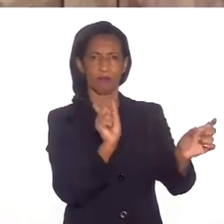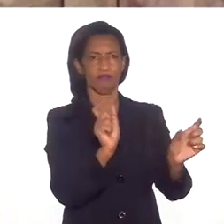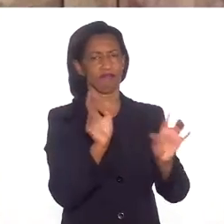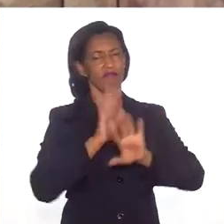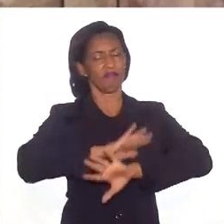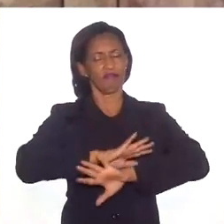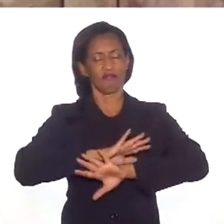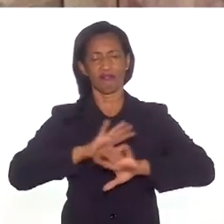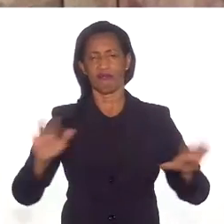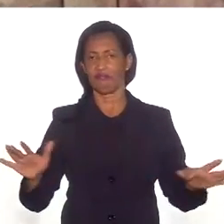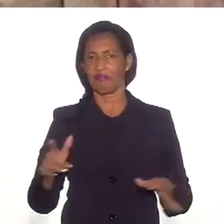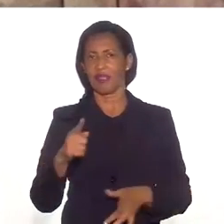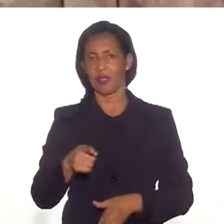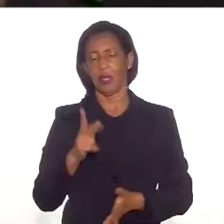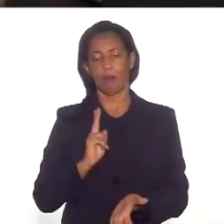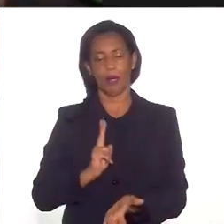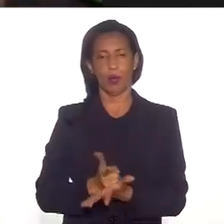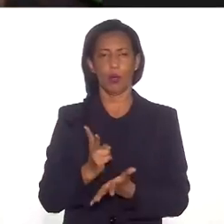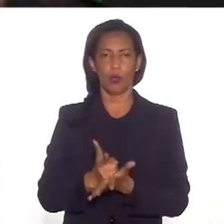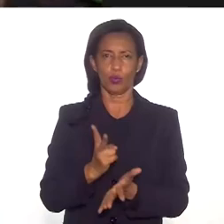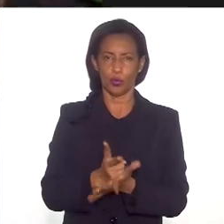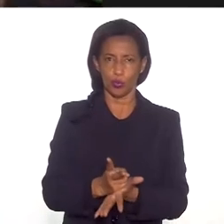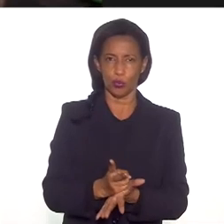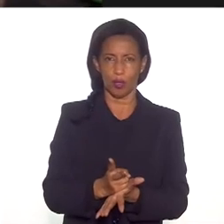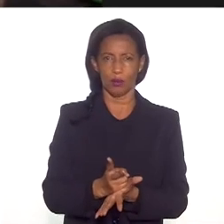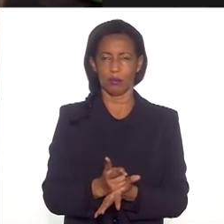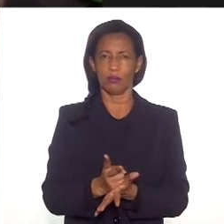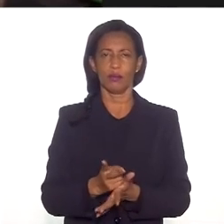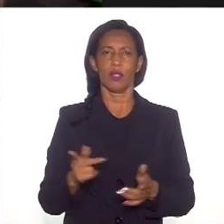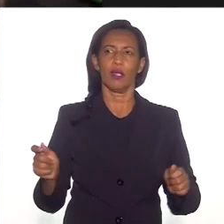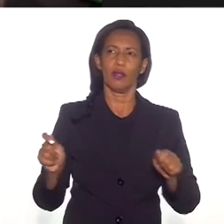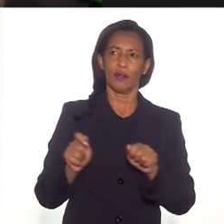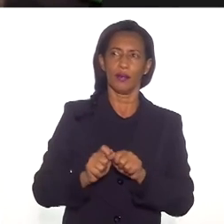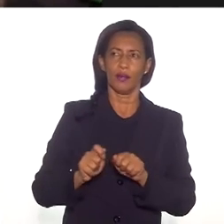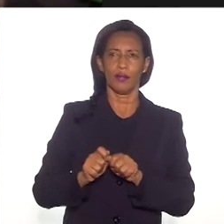elas só servem para continuar fazendo a gente